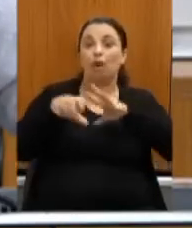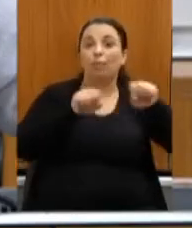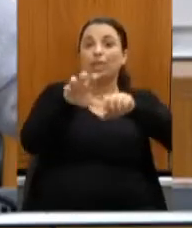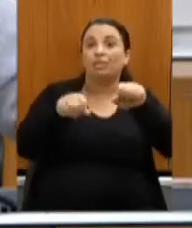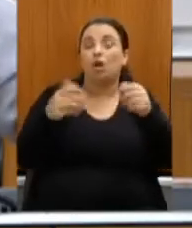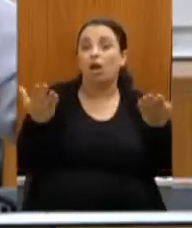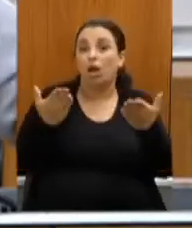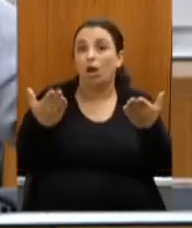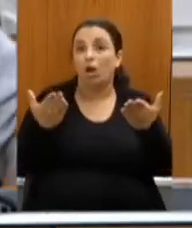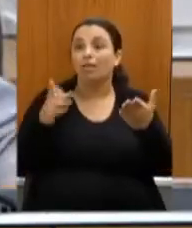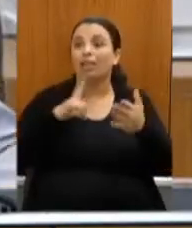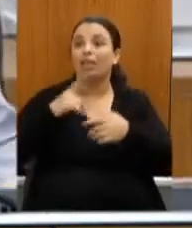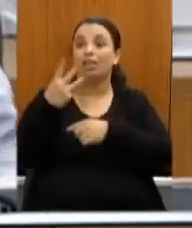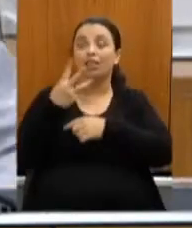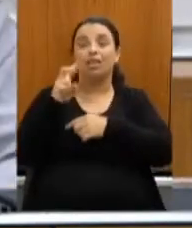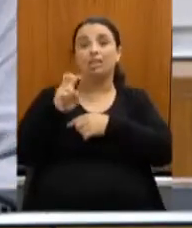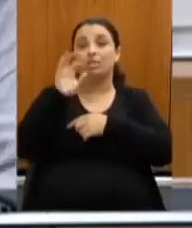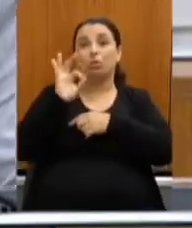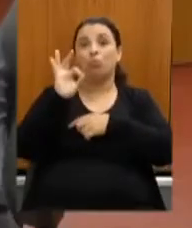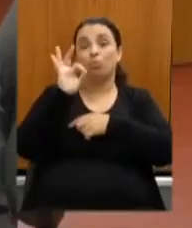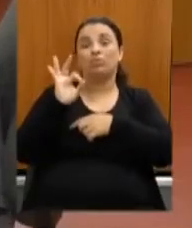e a captação é pífia